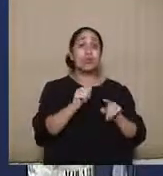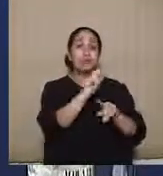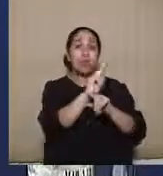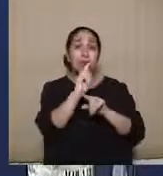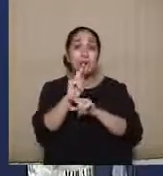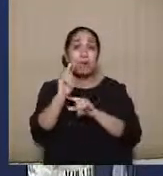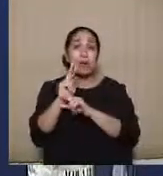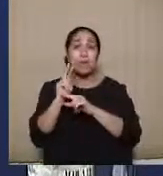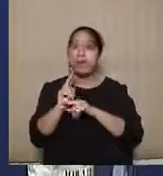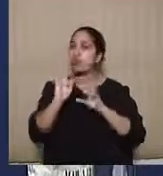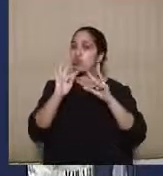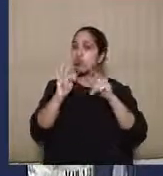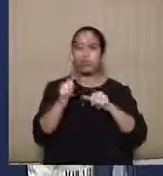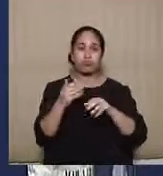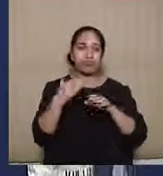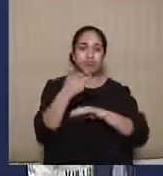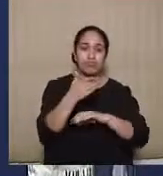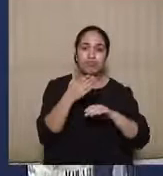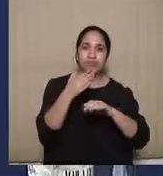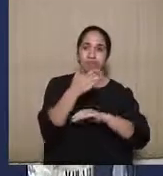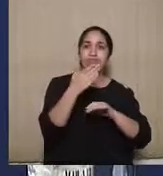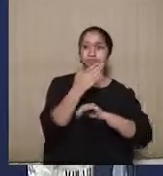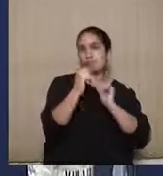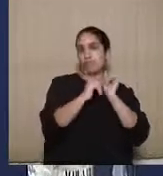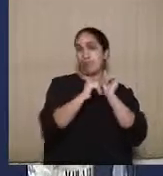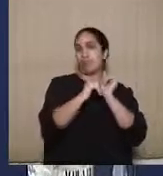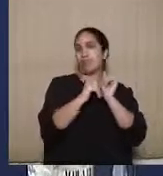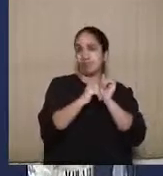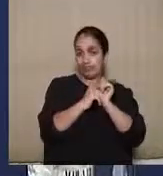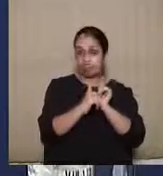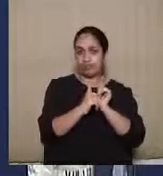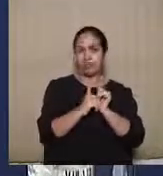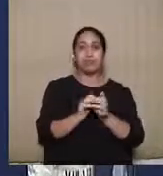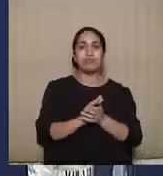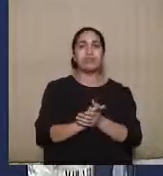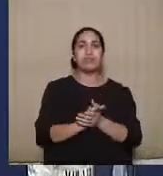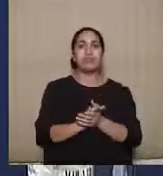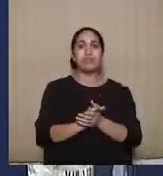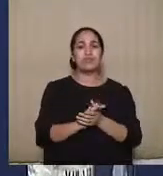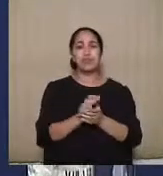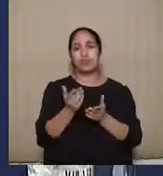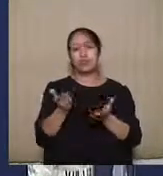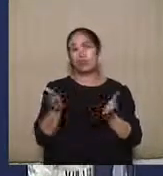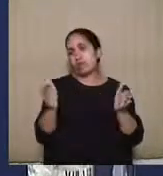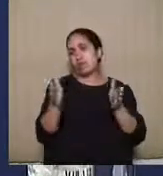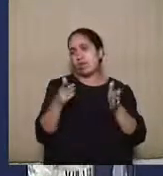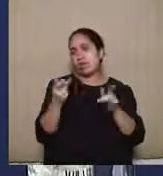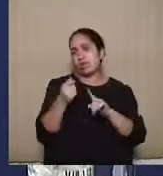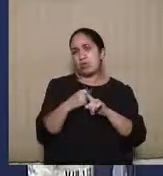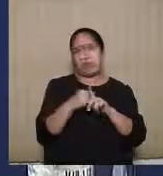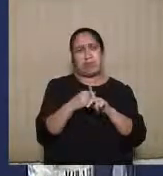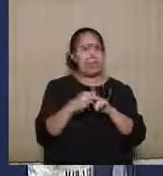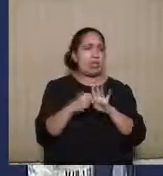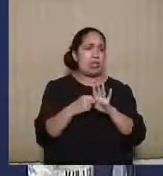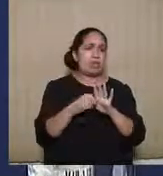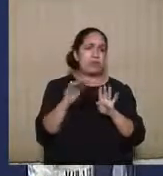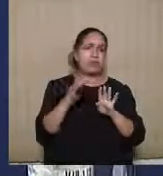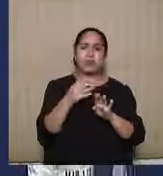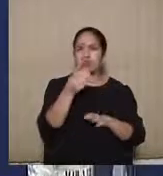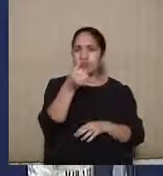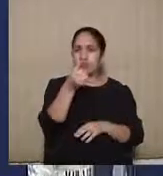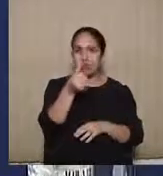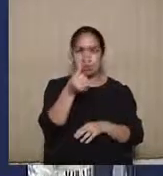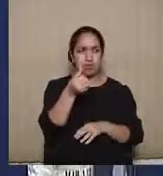todos os logs de acesso. Essa obrigação deve se dar por um espaço considerável de meses, se não me engano são seis meses,